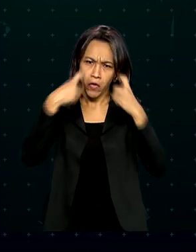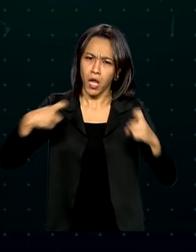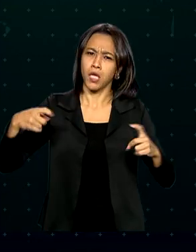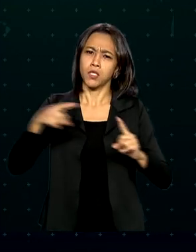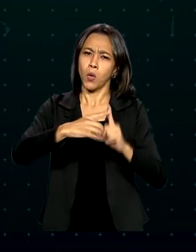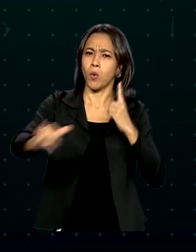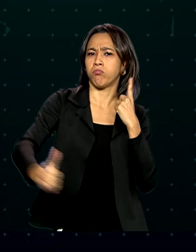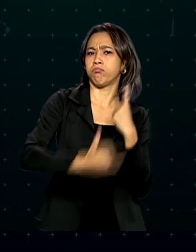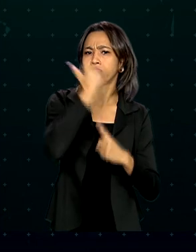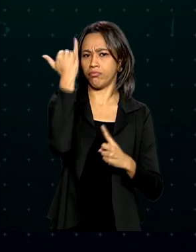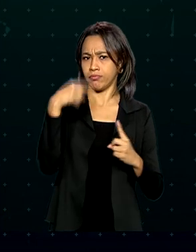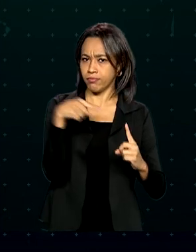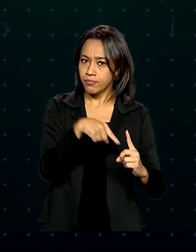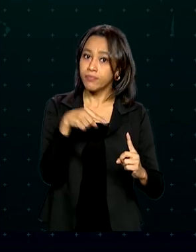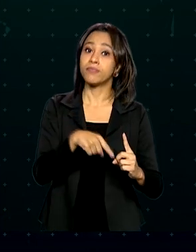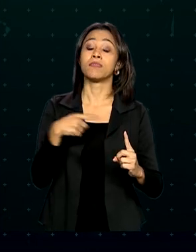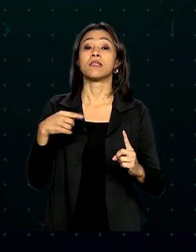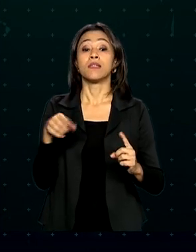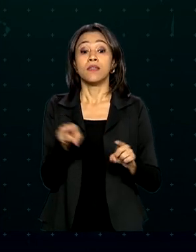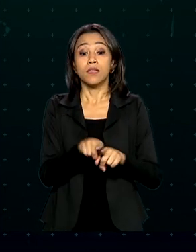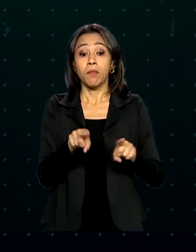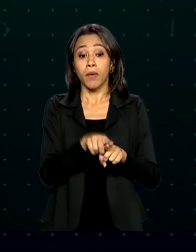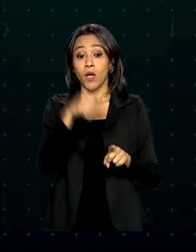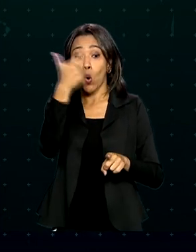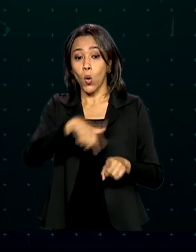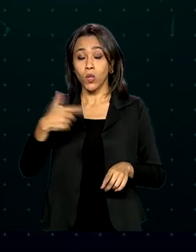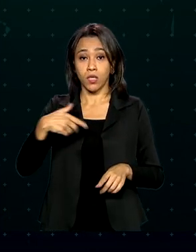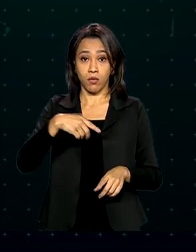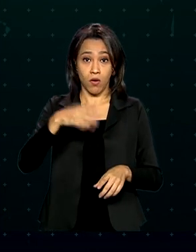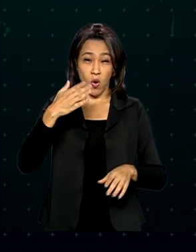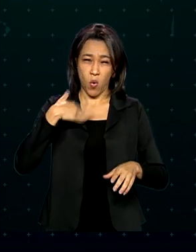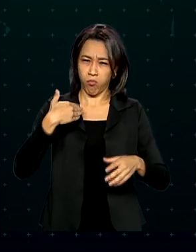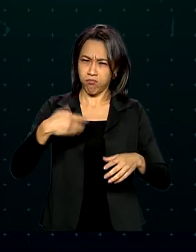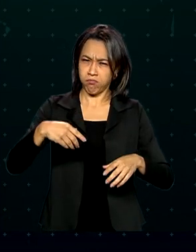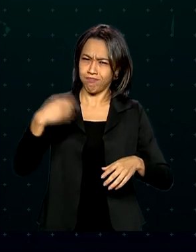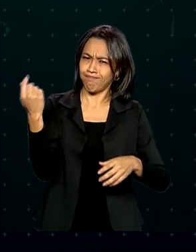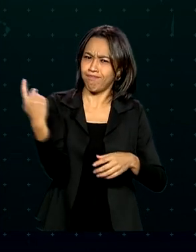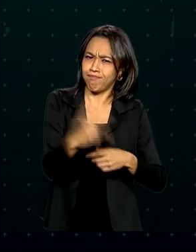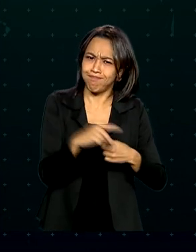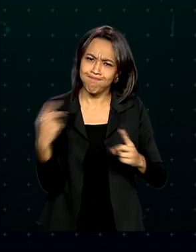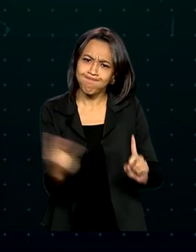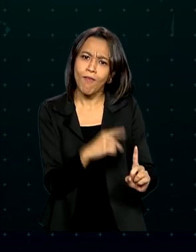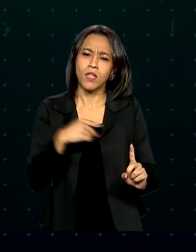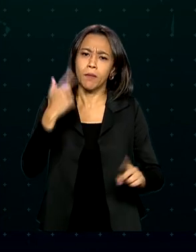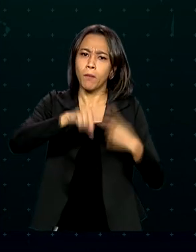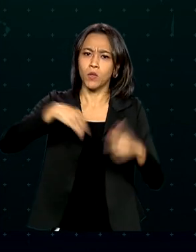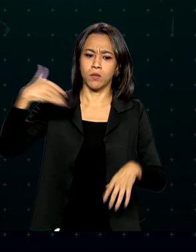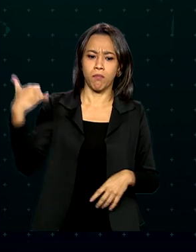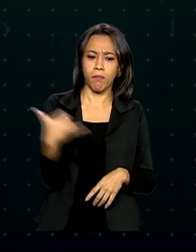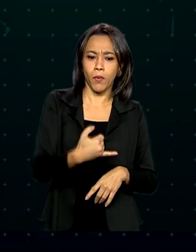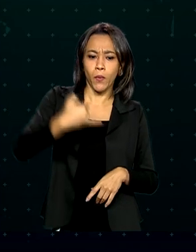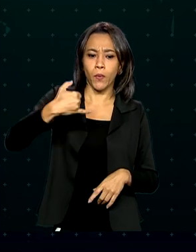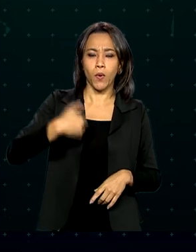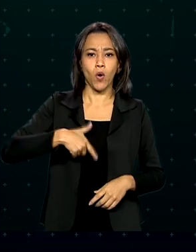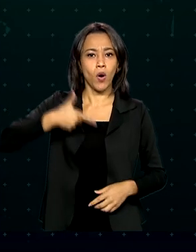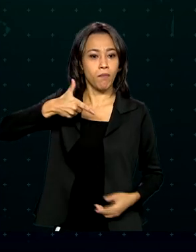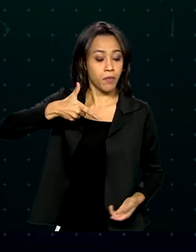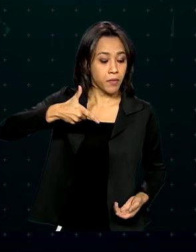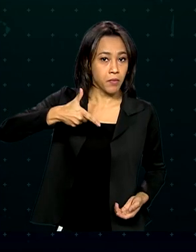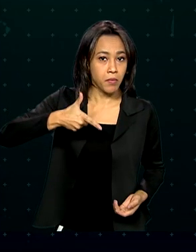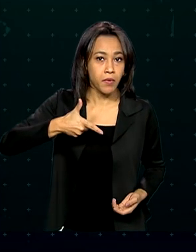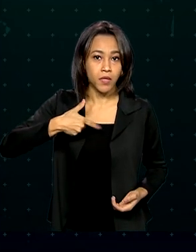ou gravíssima, lesão corporal seguida de morte, ameaça praticada com o uso de armas de fogo,